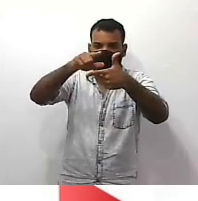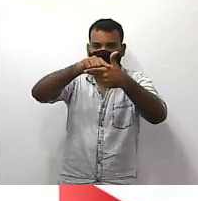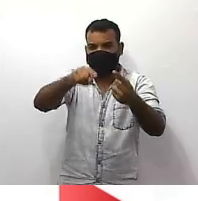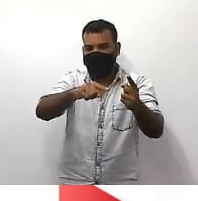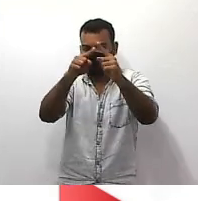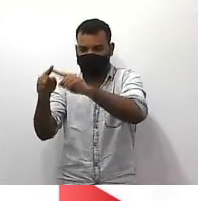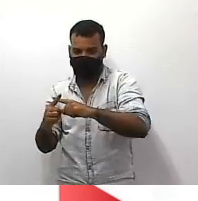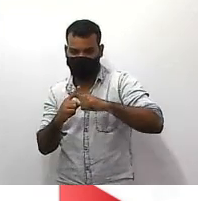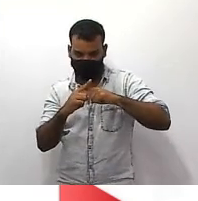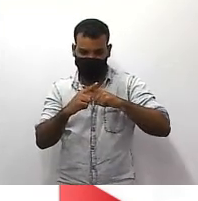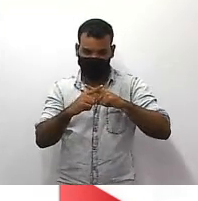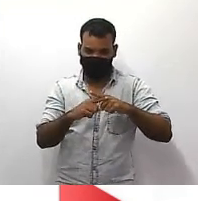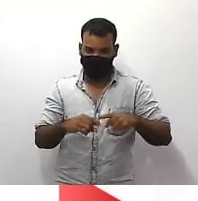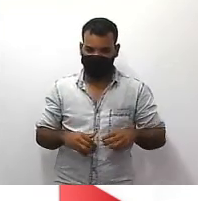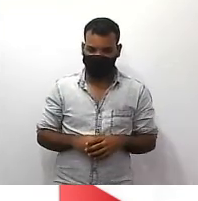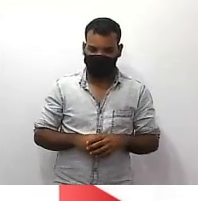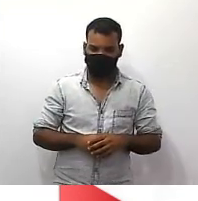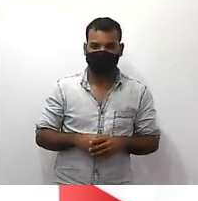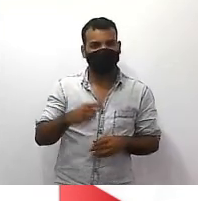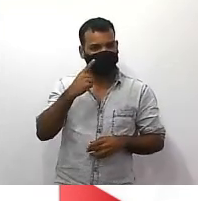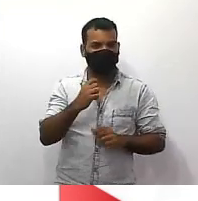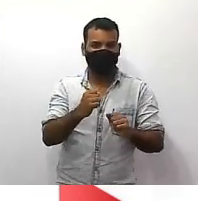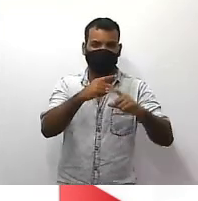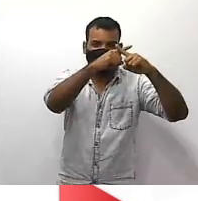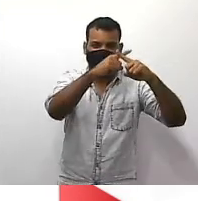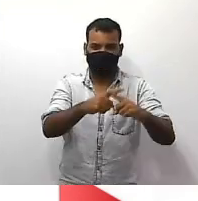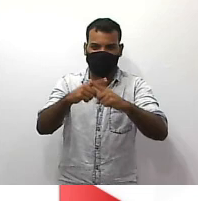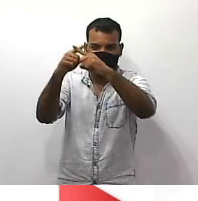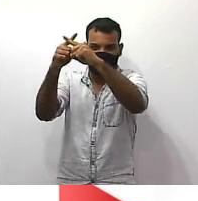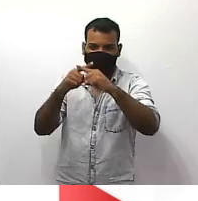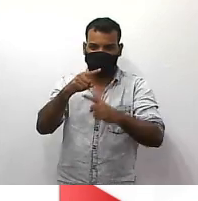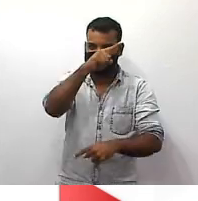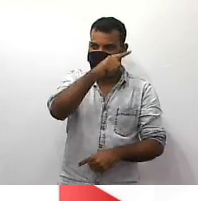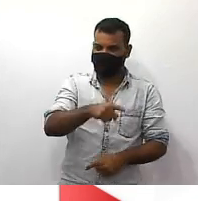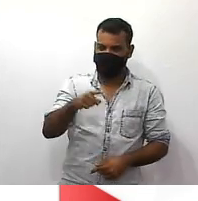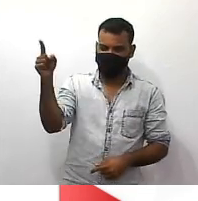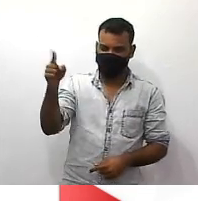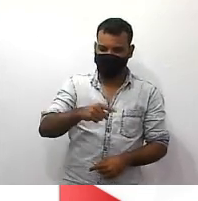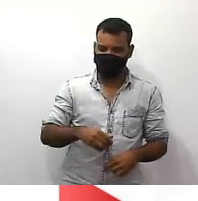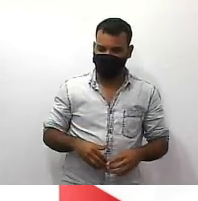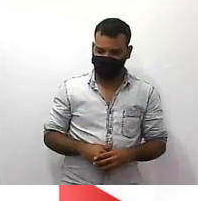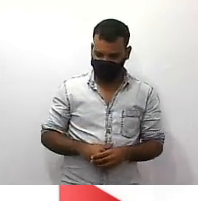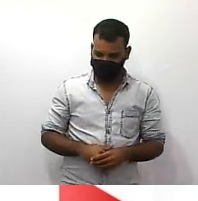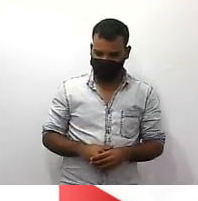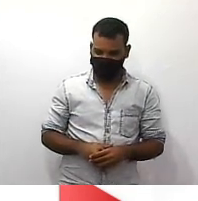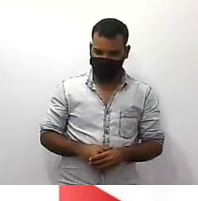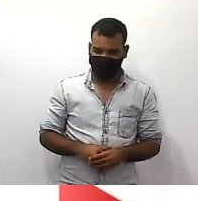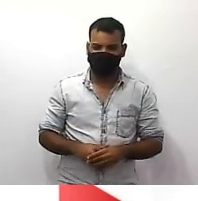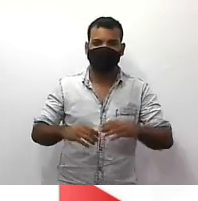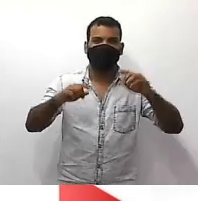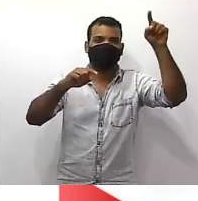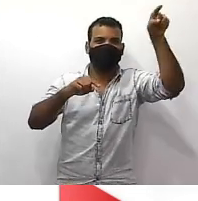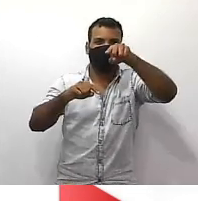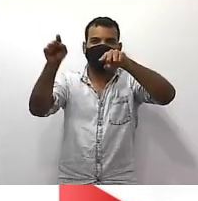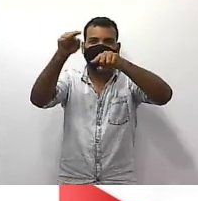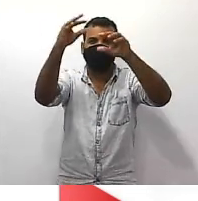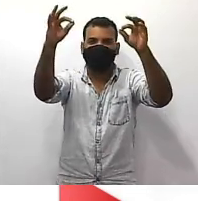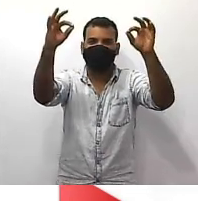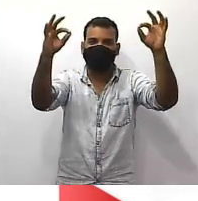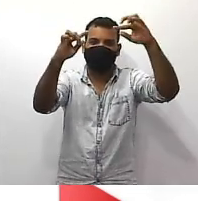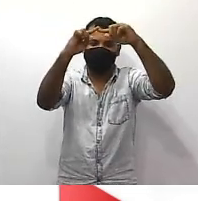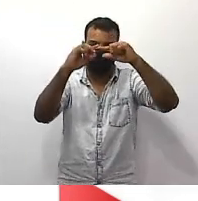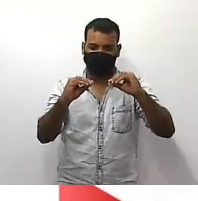pelos extremos que dá no mesmo então vamos lá 5x vezes 1 dá 5x 6 vezes 15 dá quanto? 90